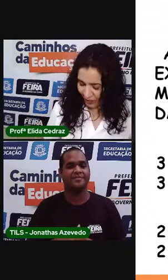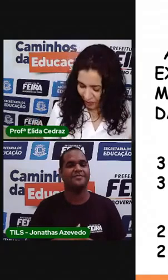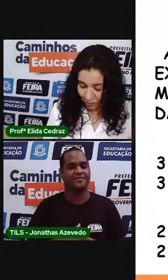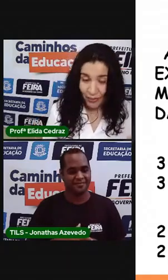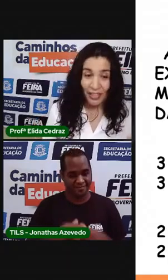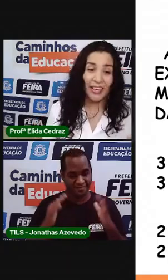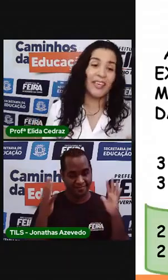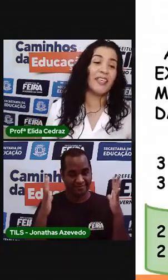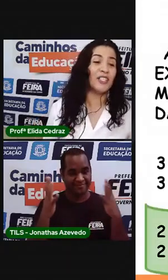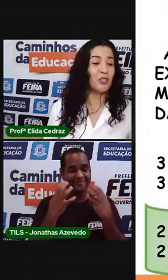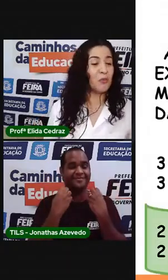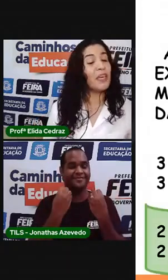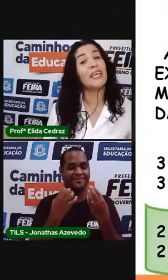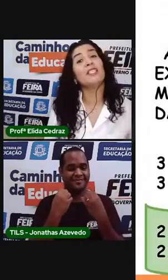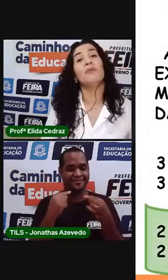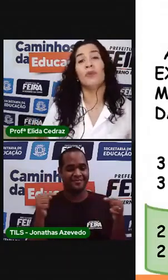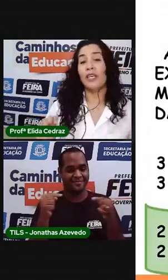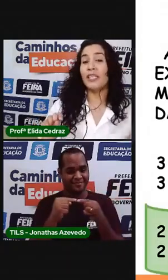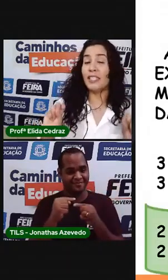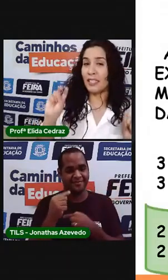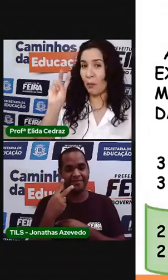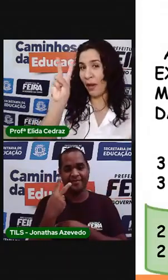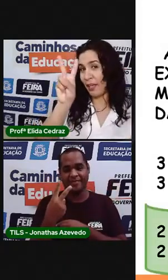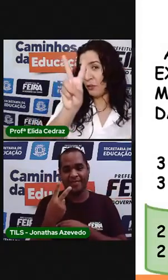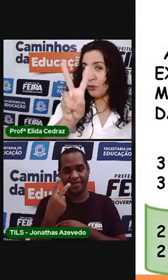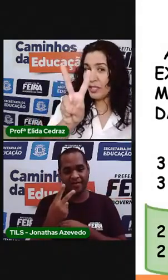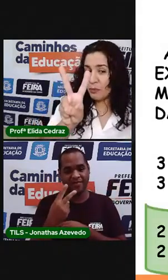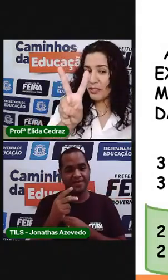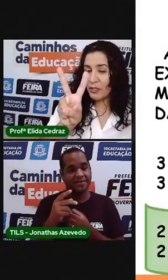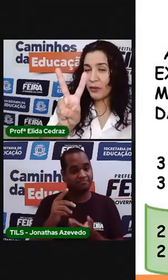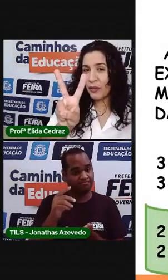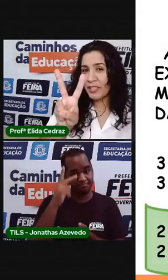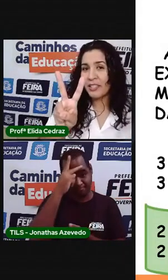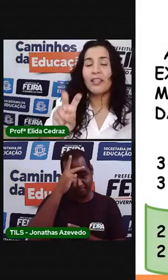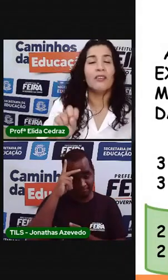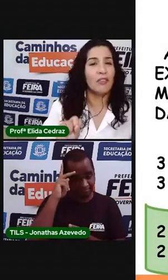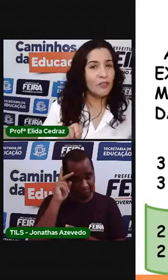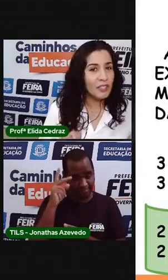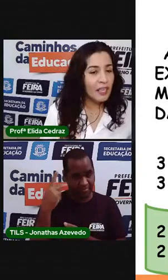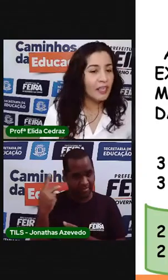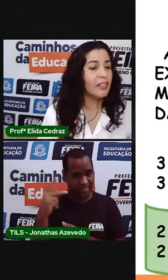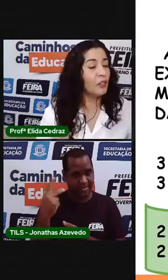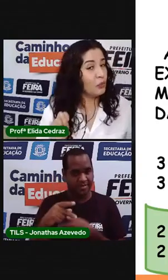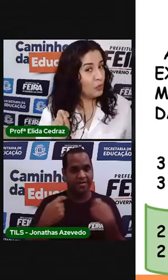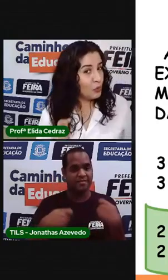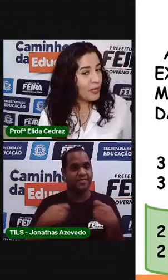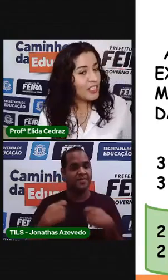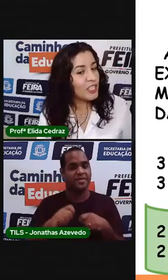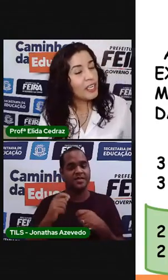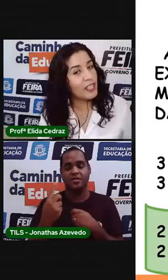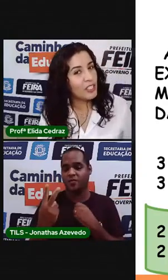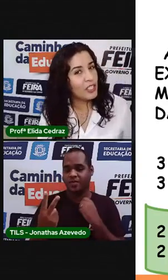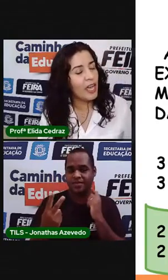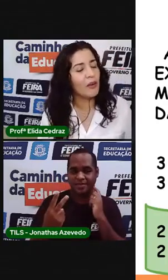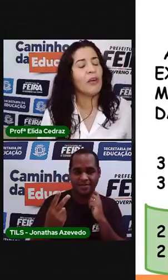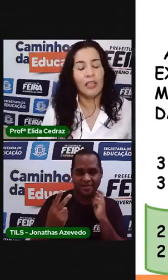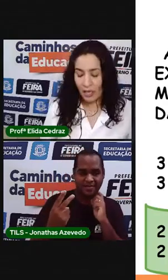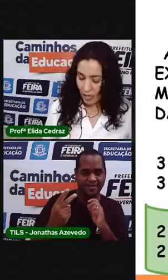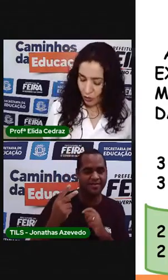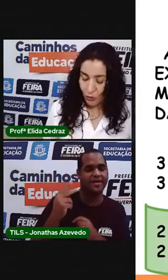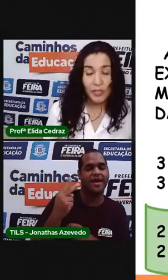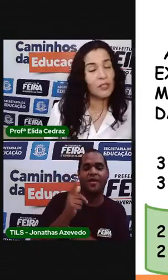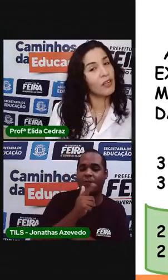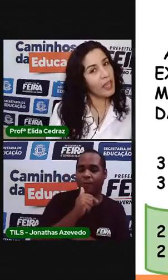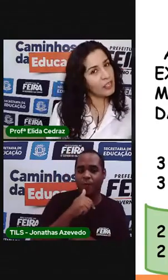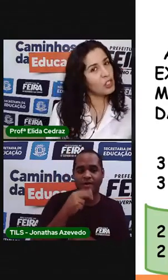Muito bem, isso mesmo. Se são para duas pessoas, vão ser duas xícaras de água